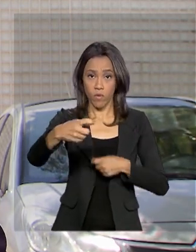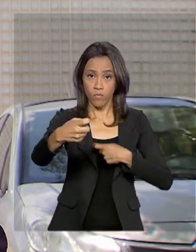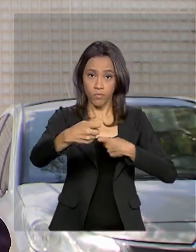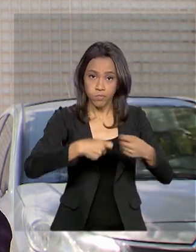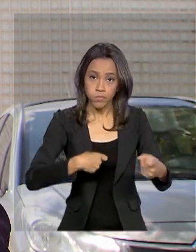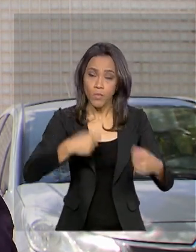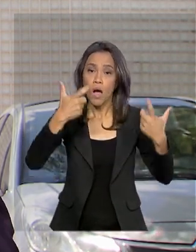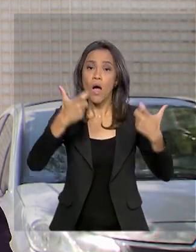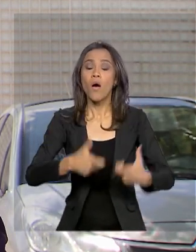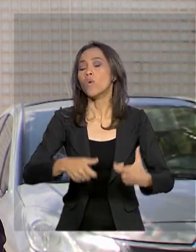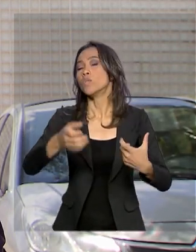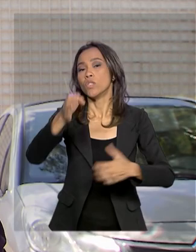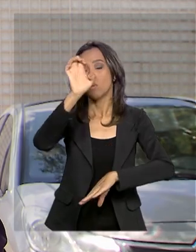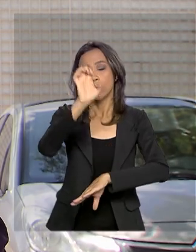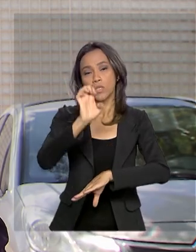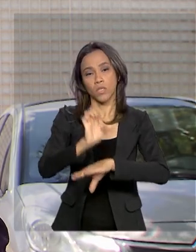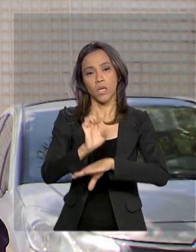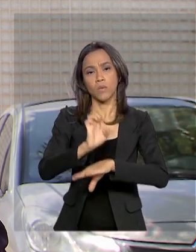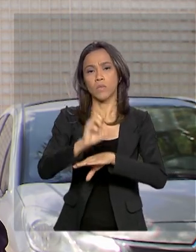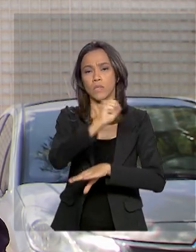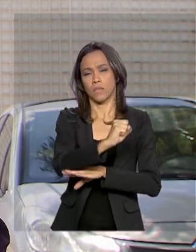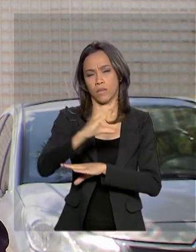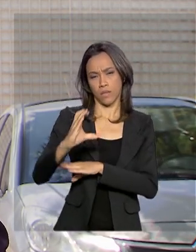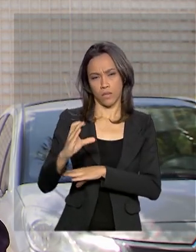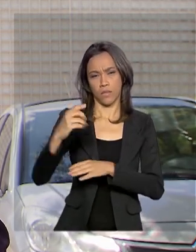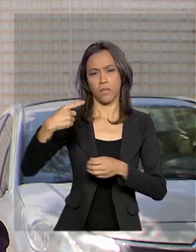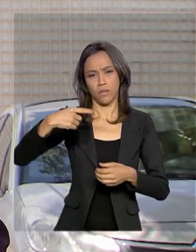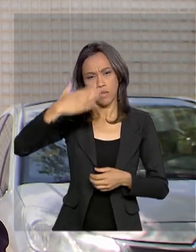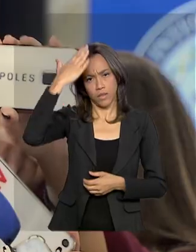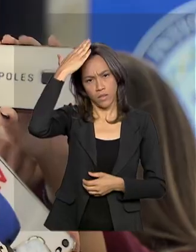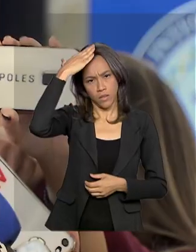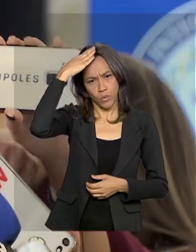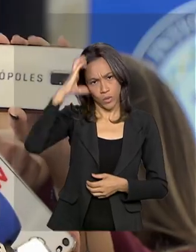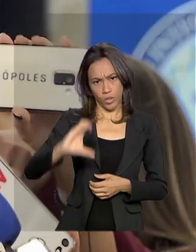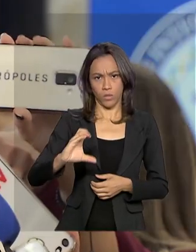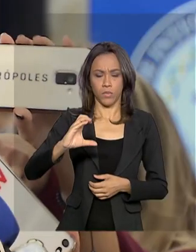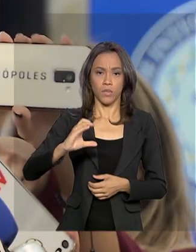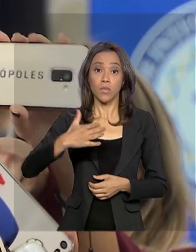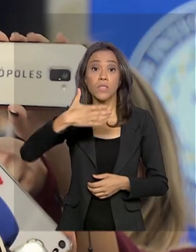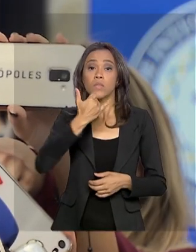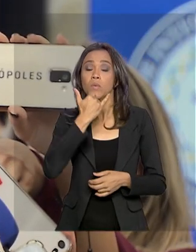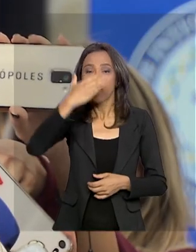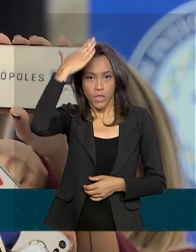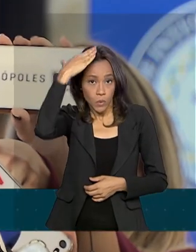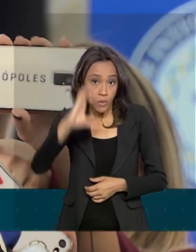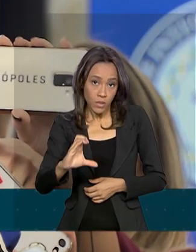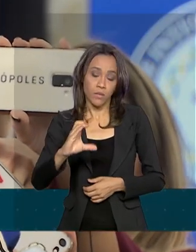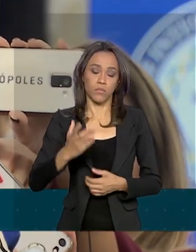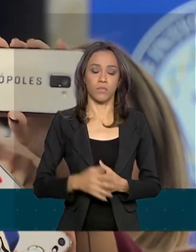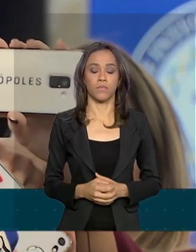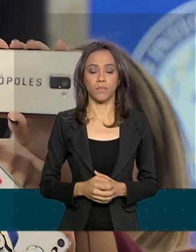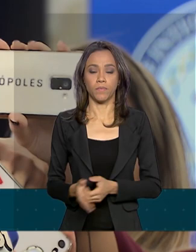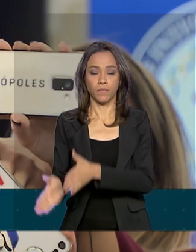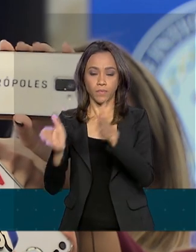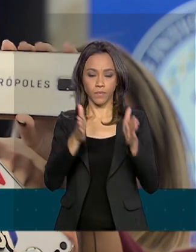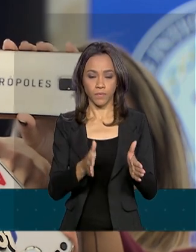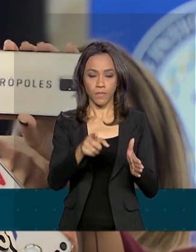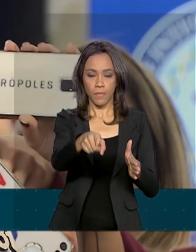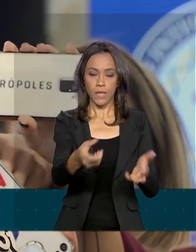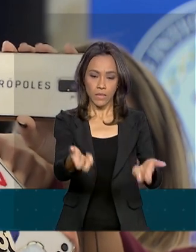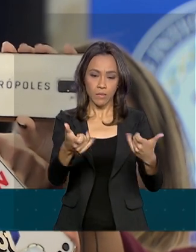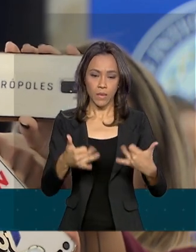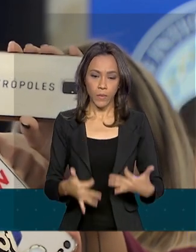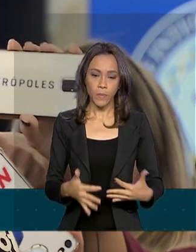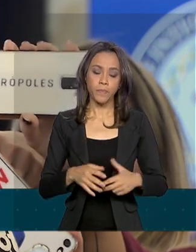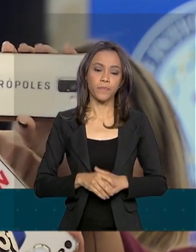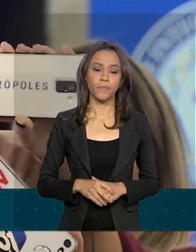Curitiba. E há 11 anos o caso estava sem solução. No caso da Raquel Genofre, o Banco de DNA falou, foi esse. Então,